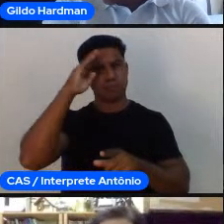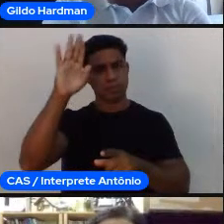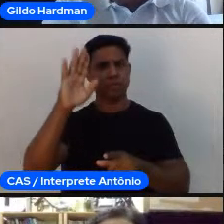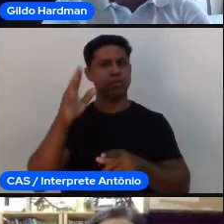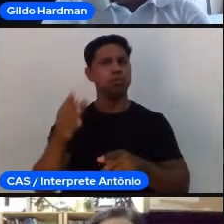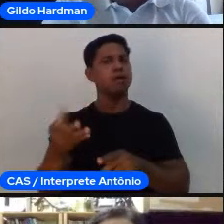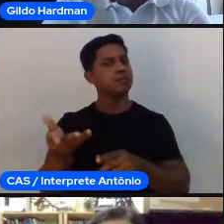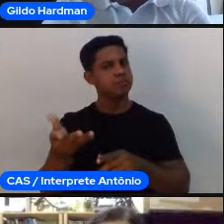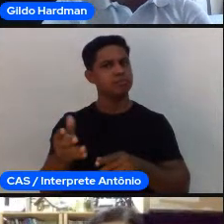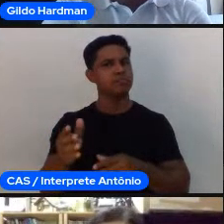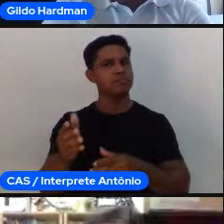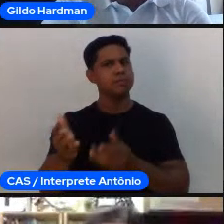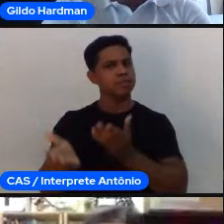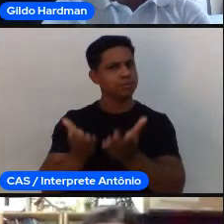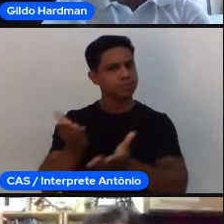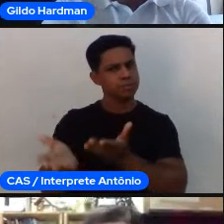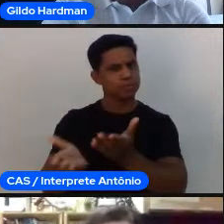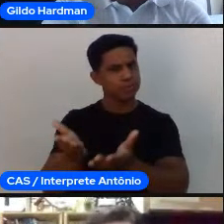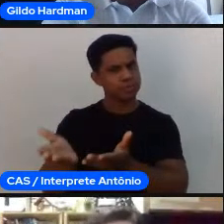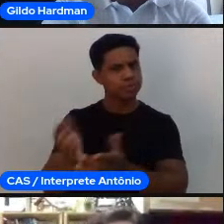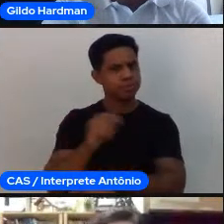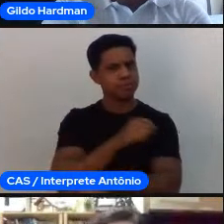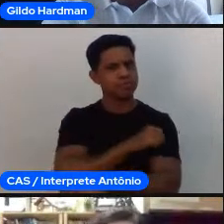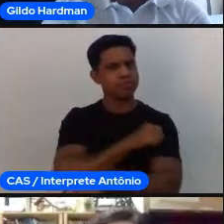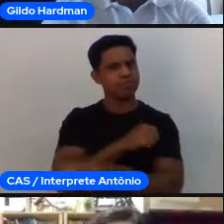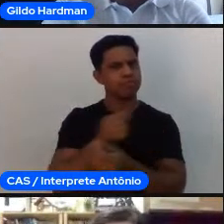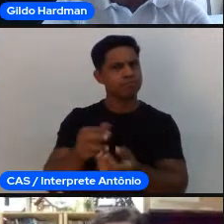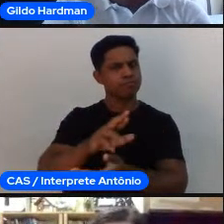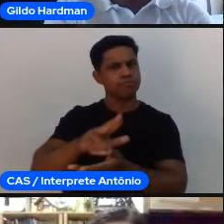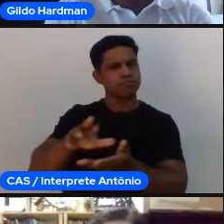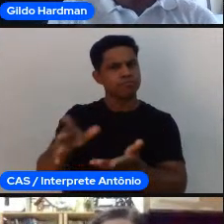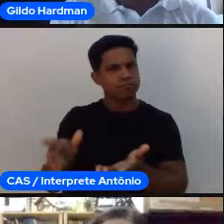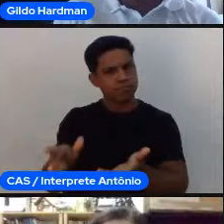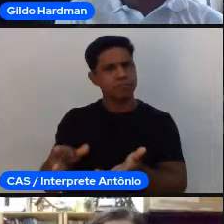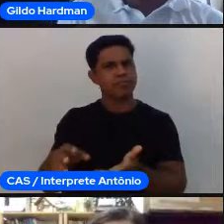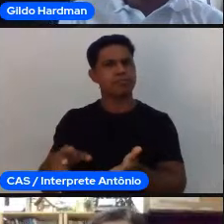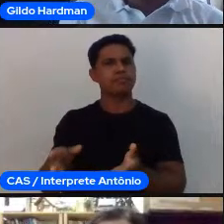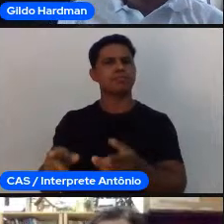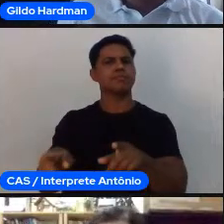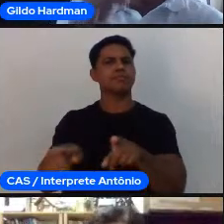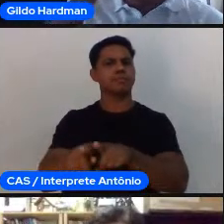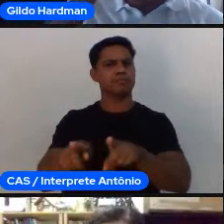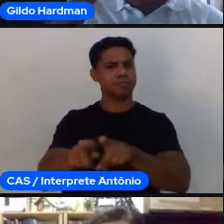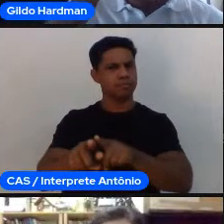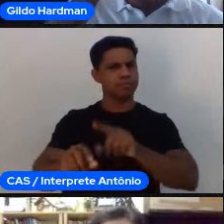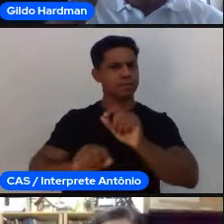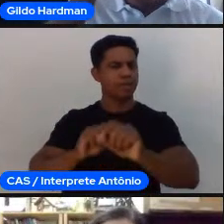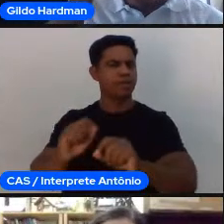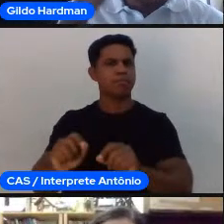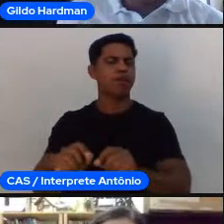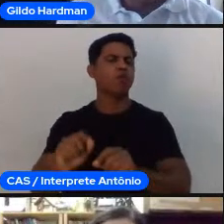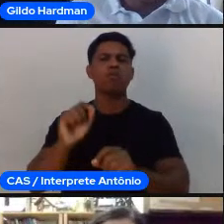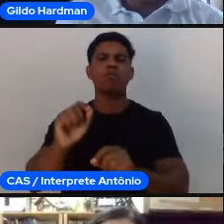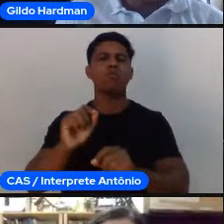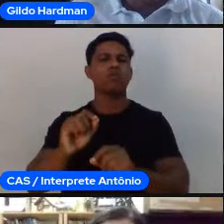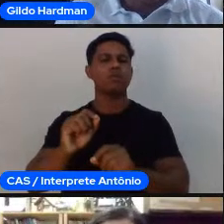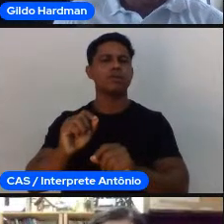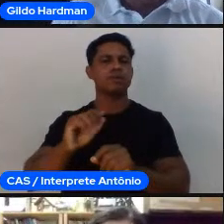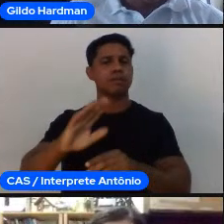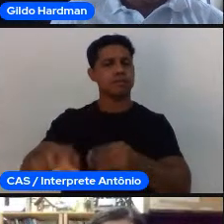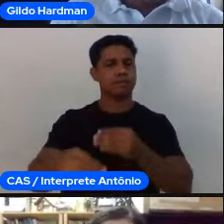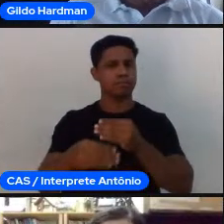a lógica de cada modalidade, mas também faz parte do esporte os seus elementos sócio-educativos e